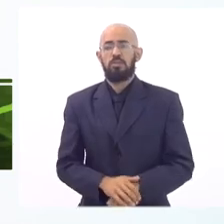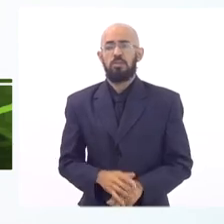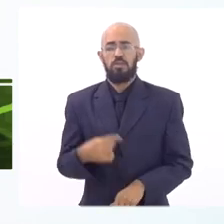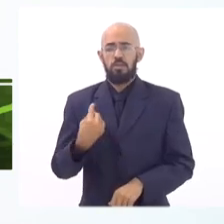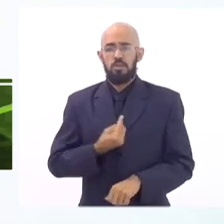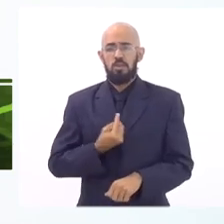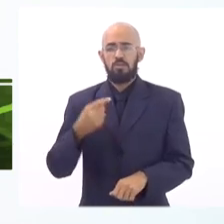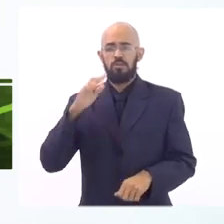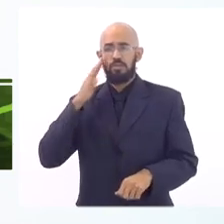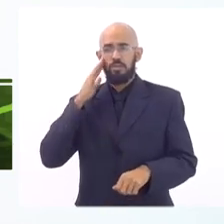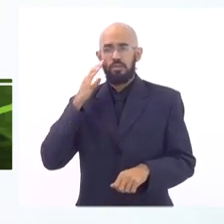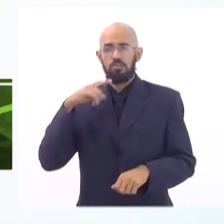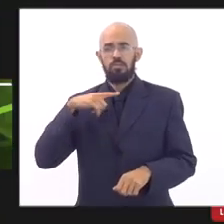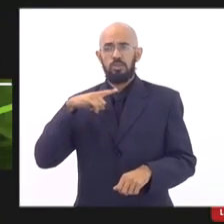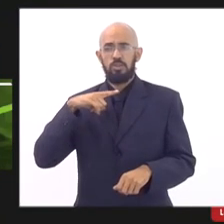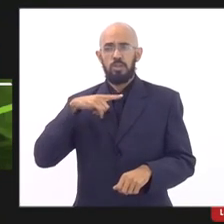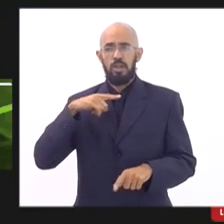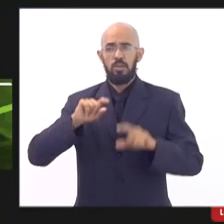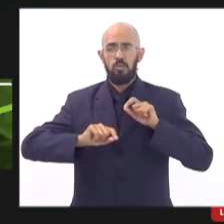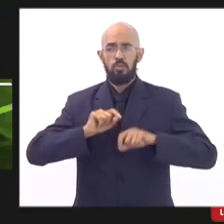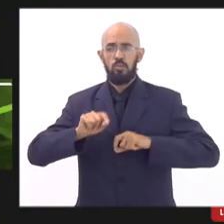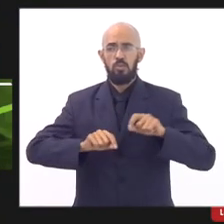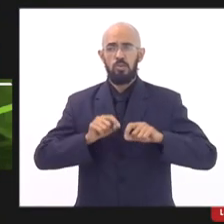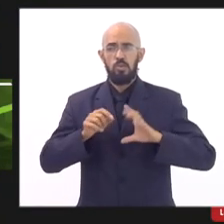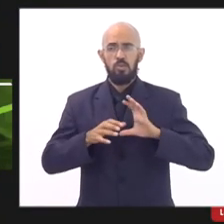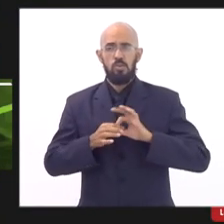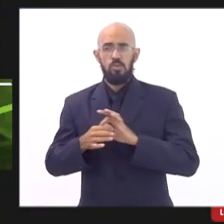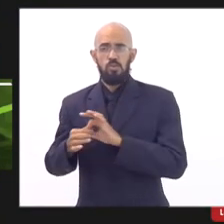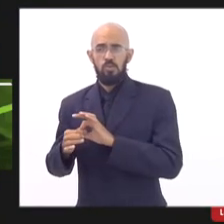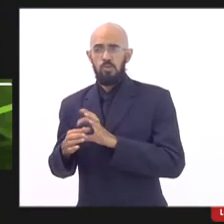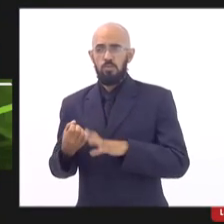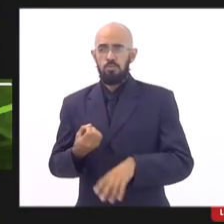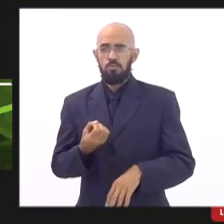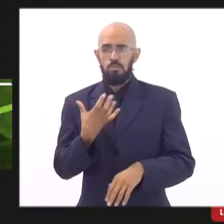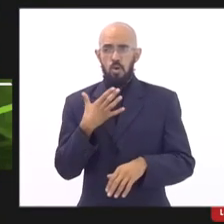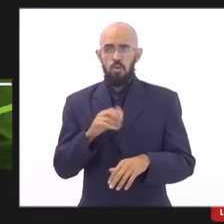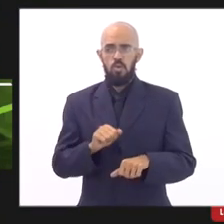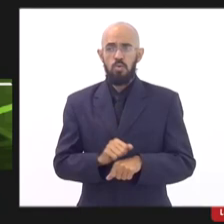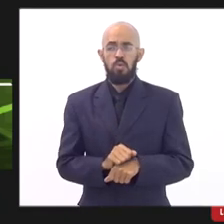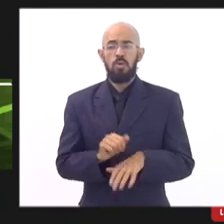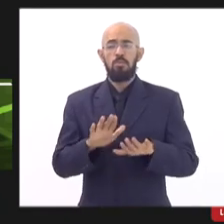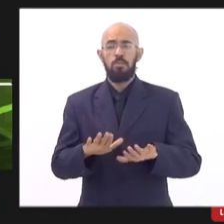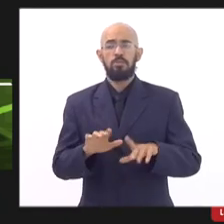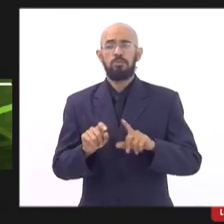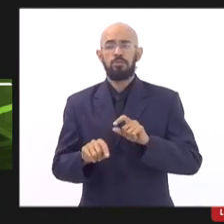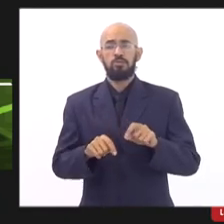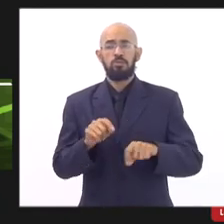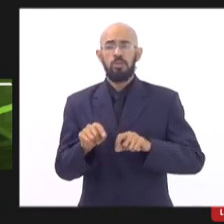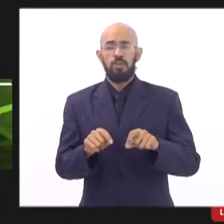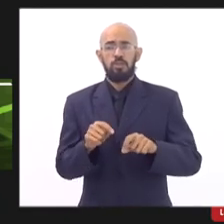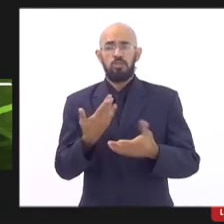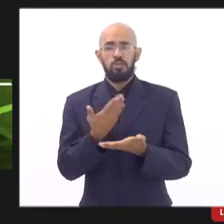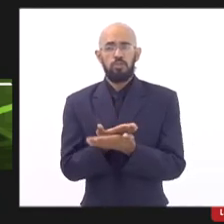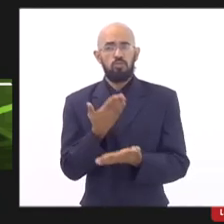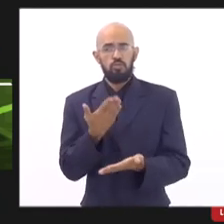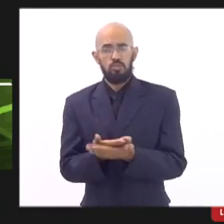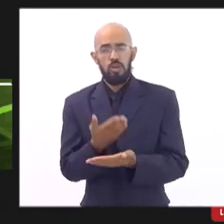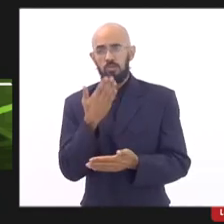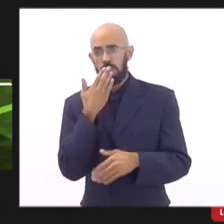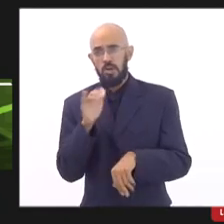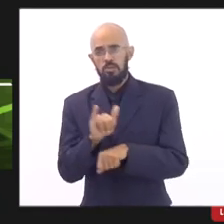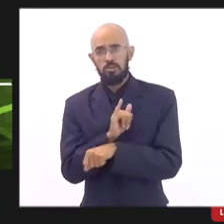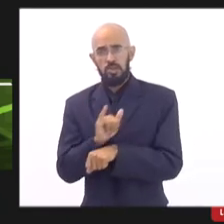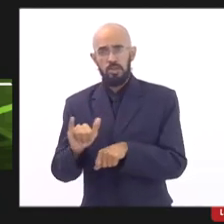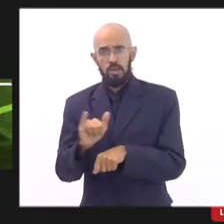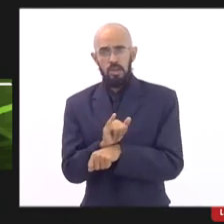já há aí um bom escopo de discricionariedade do poder executivo mas a gente está estudando que ferramentas a mais a gente pode dar pra Secretaria de